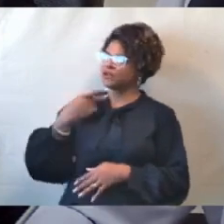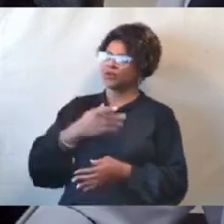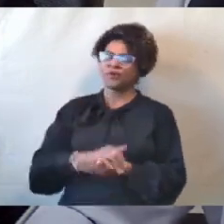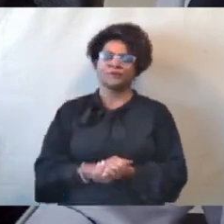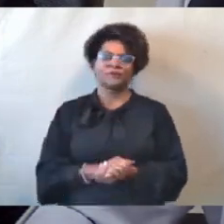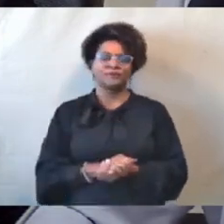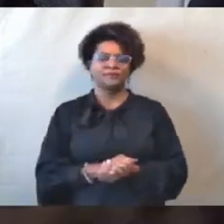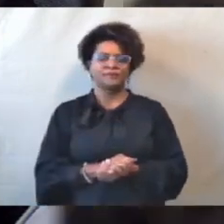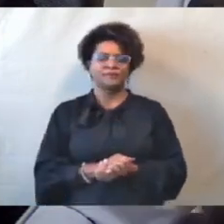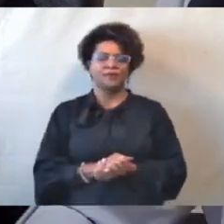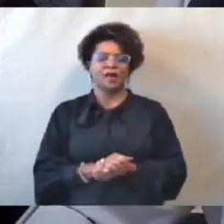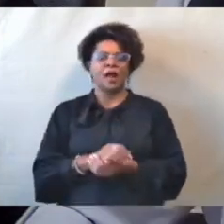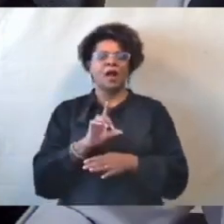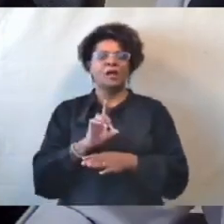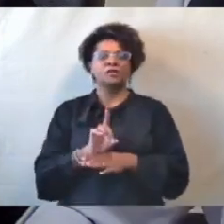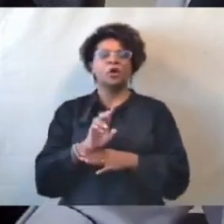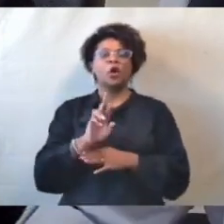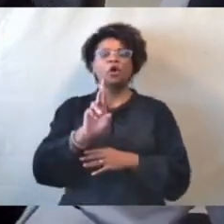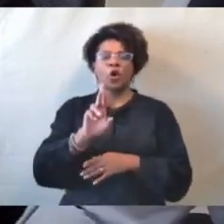Pois não, presidente.